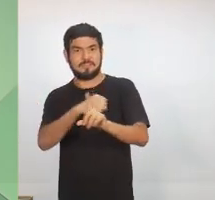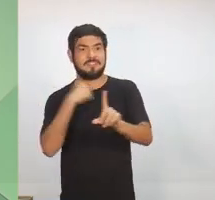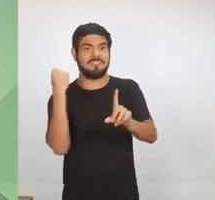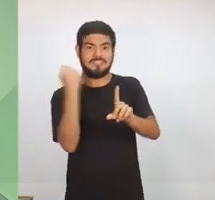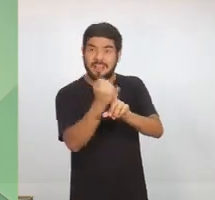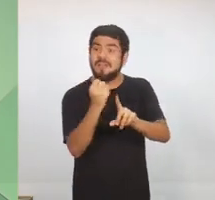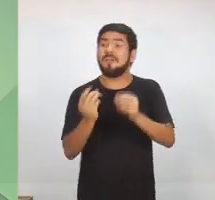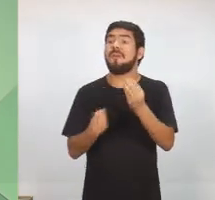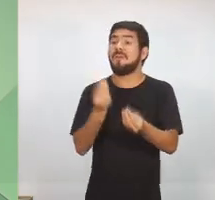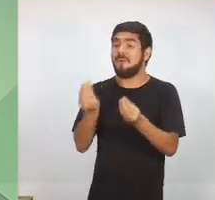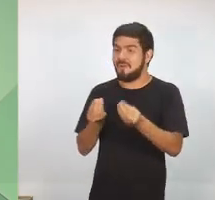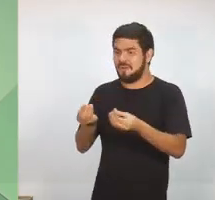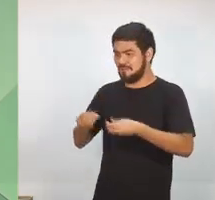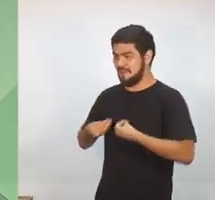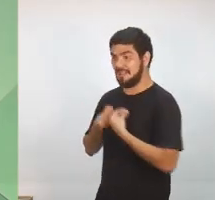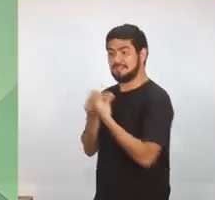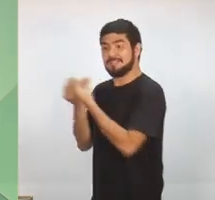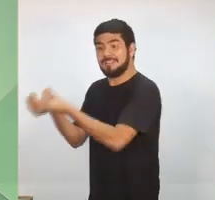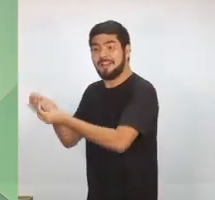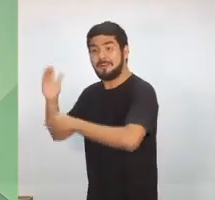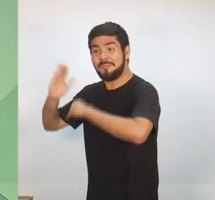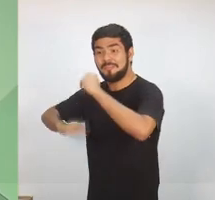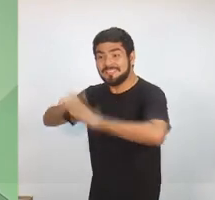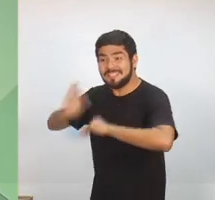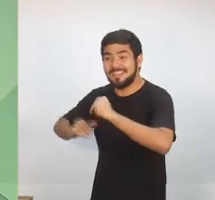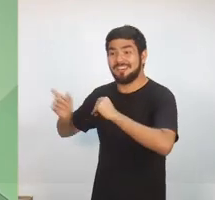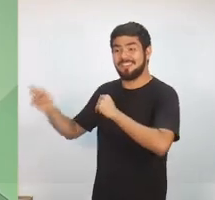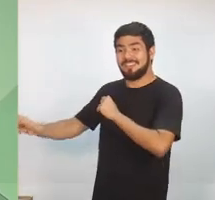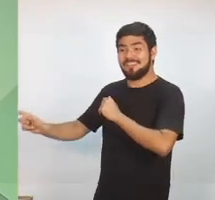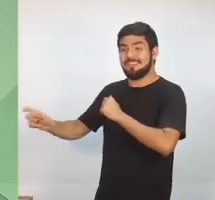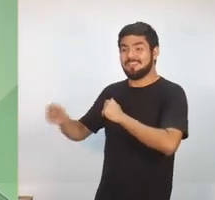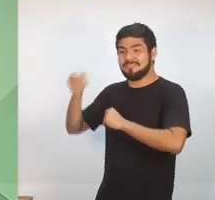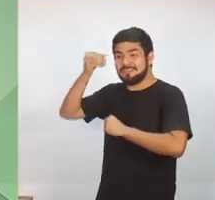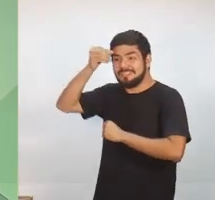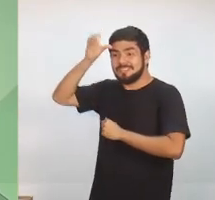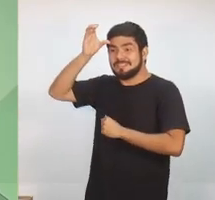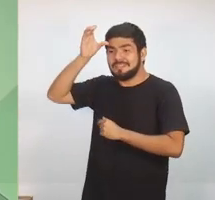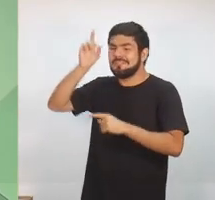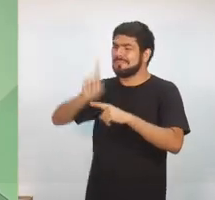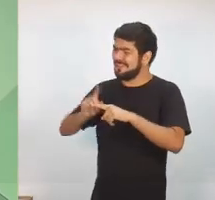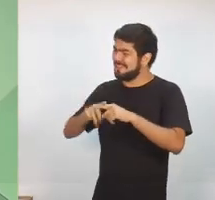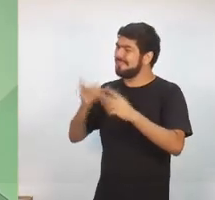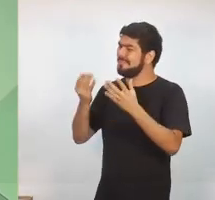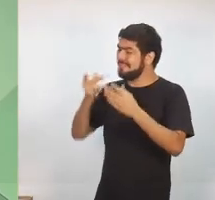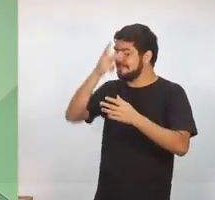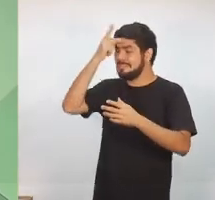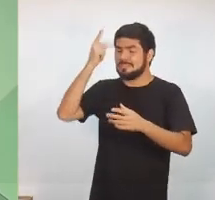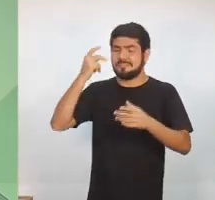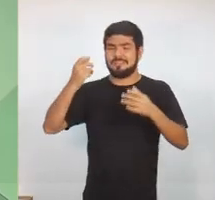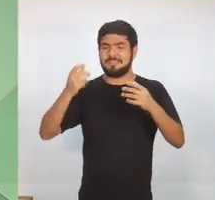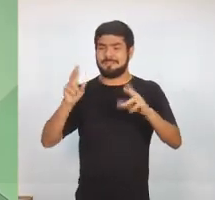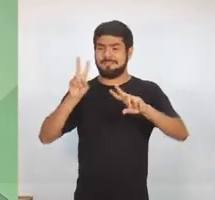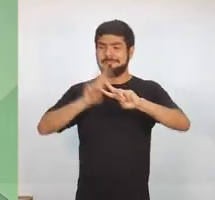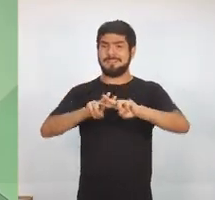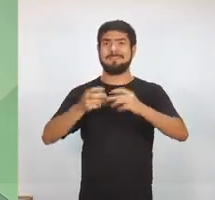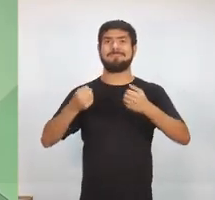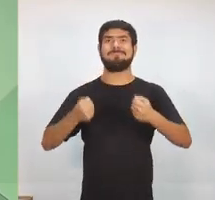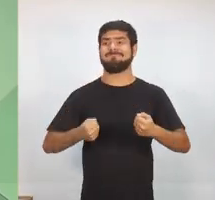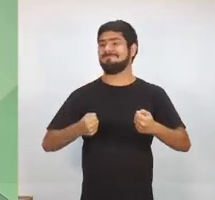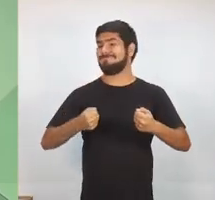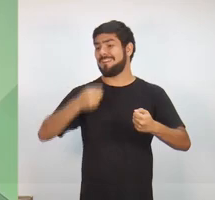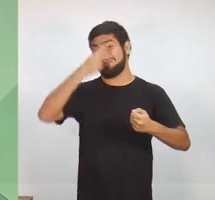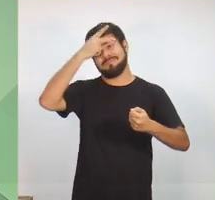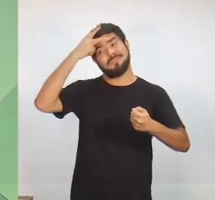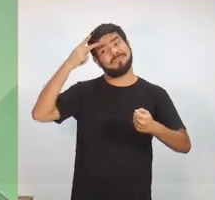profissão, através do conhecimento. Porque muitos que ali estão, são pessoas que não têm uma formação